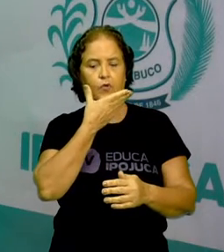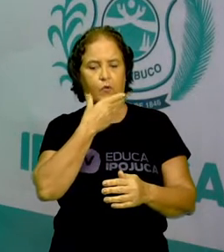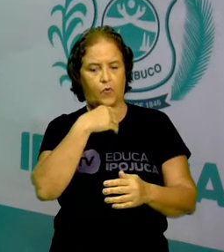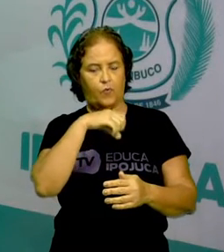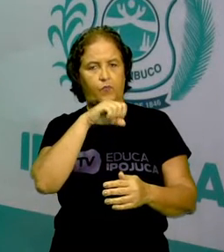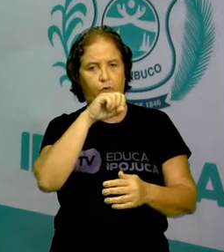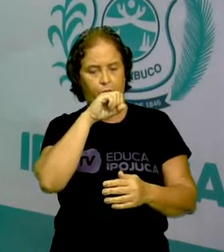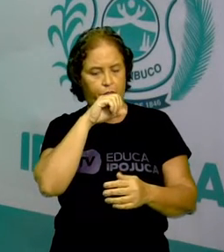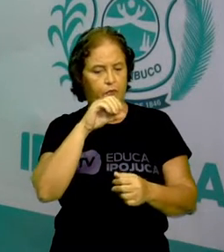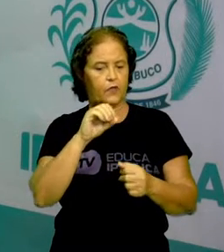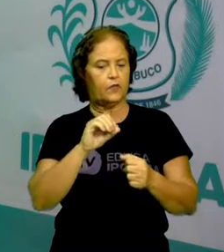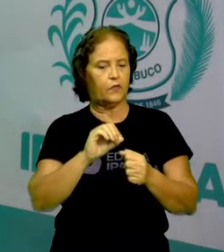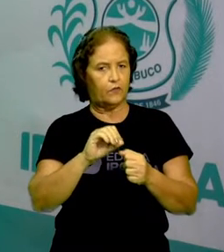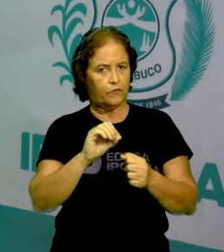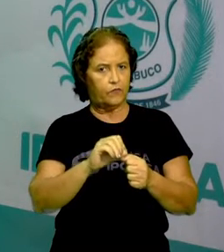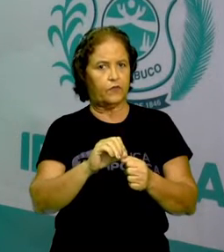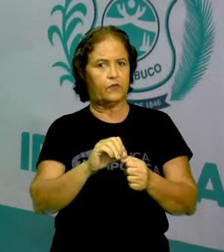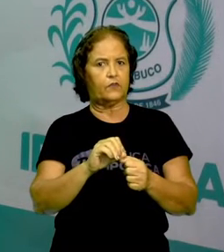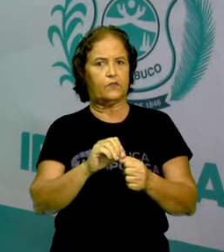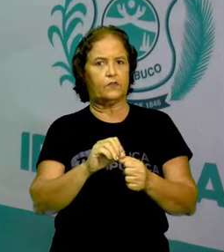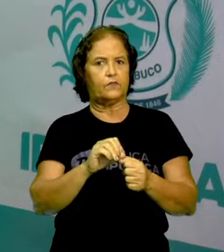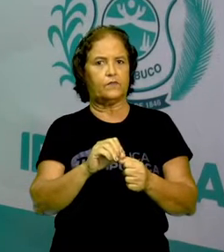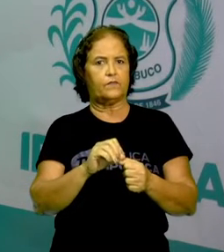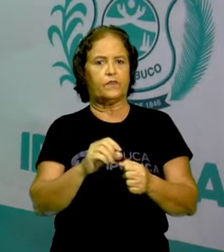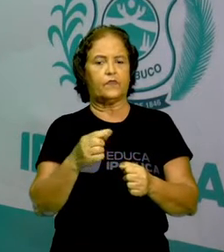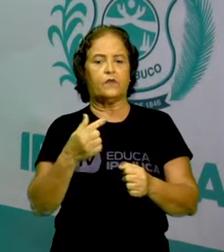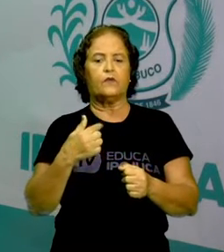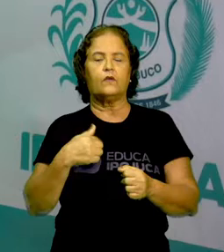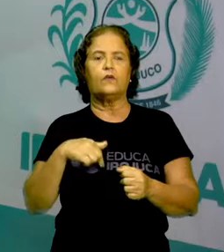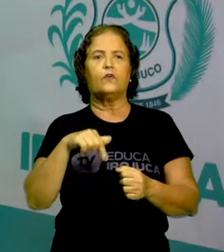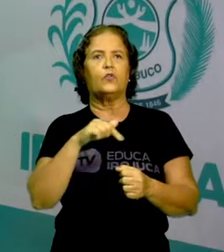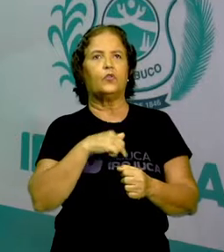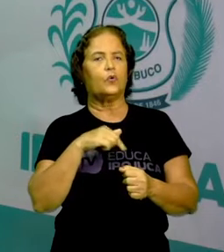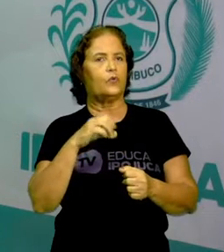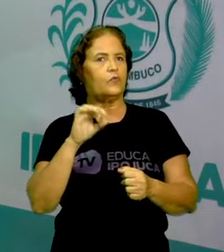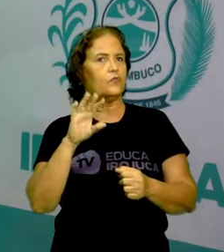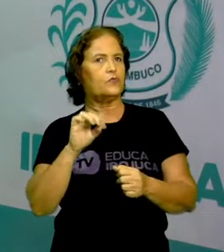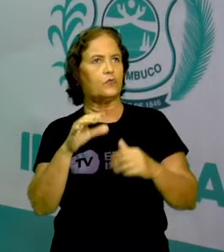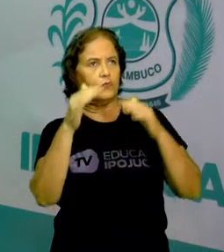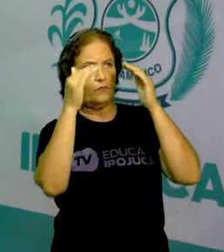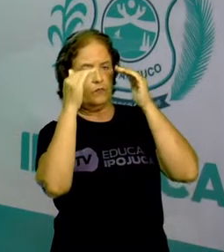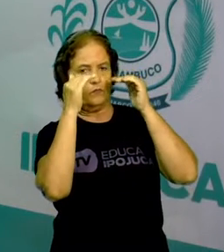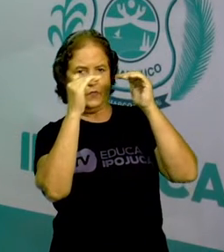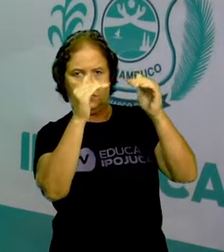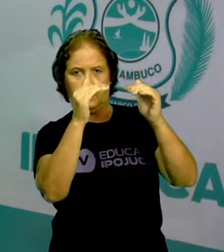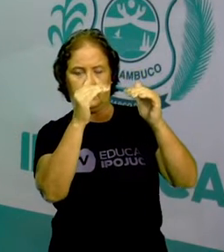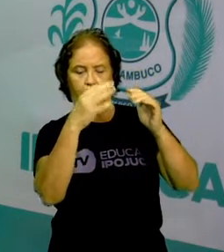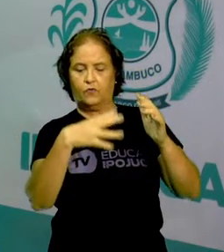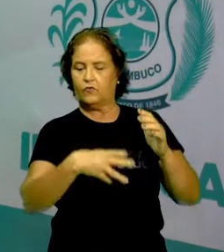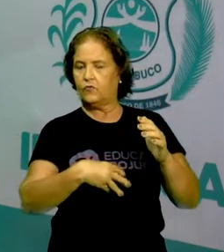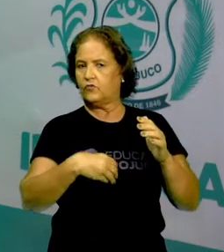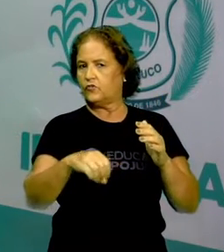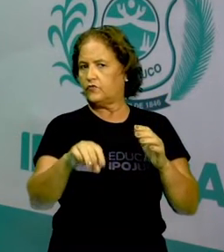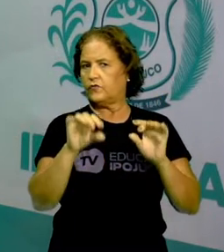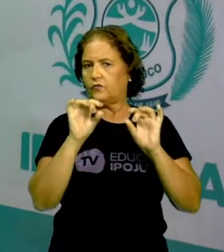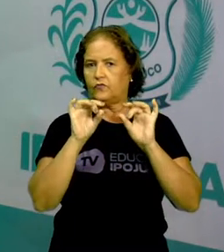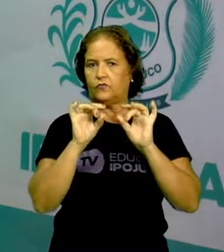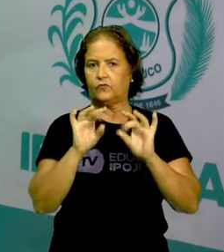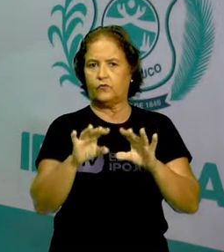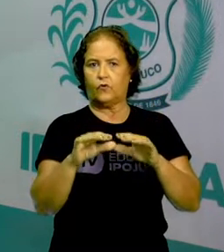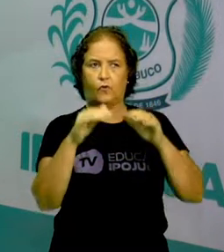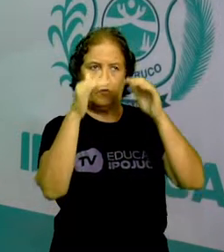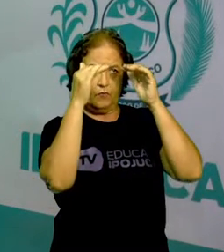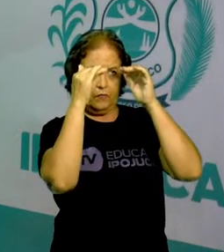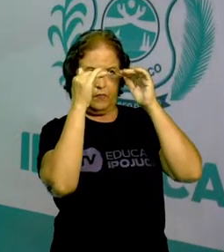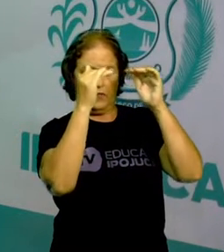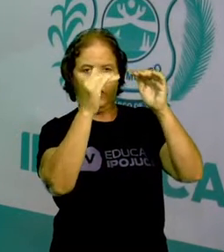faz tudo isso, não é verdade? E a gente só obedece. Nós que somos filhos, apenas